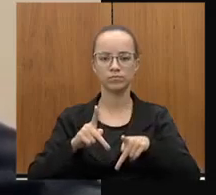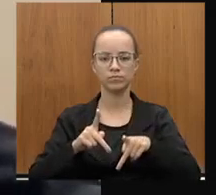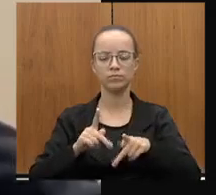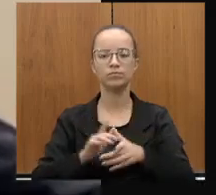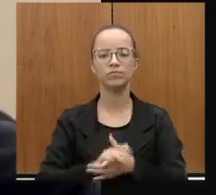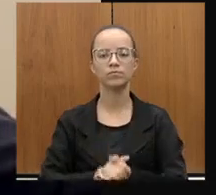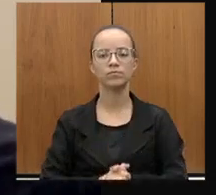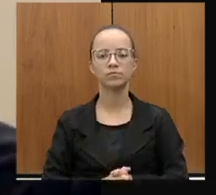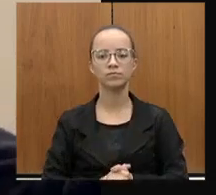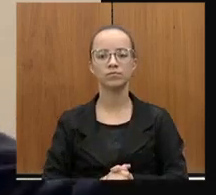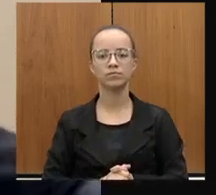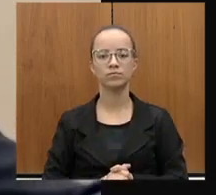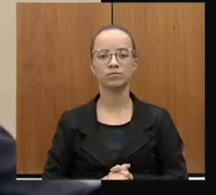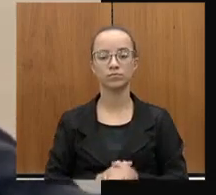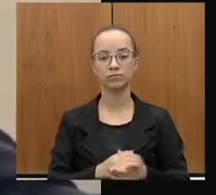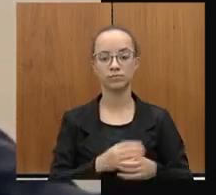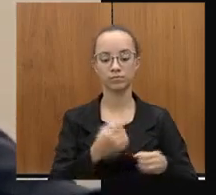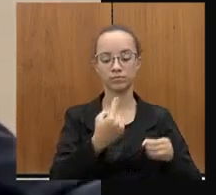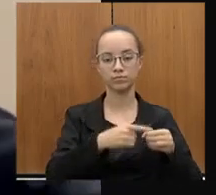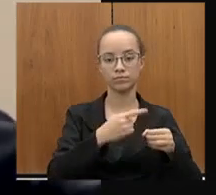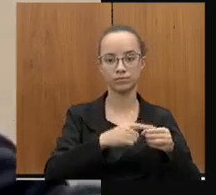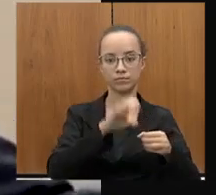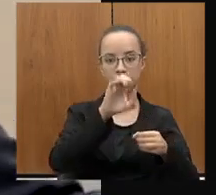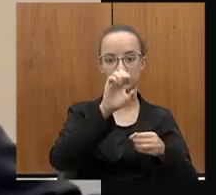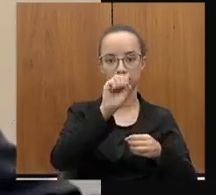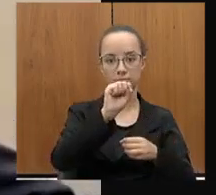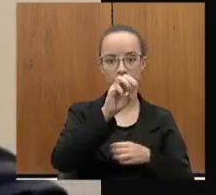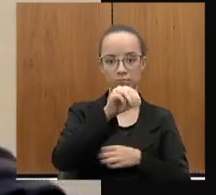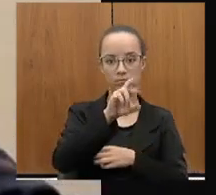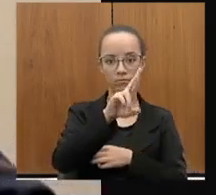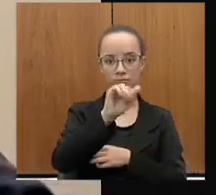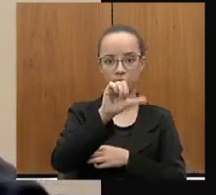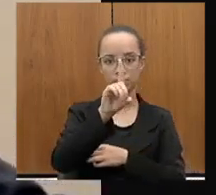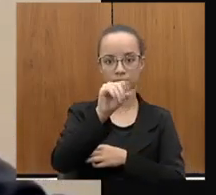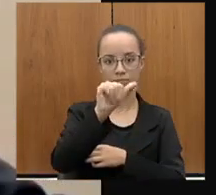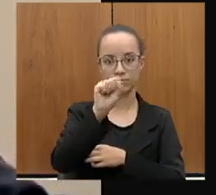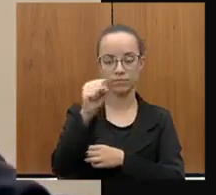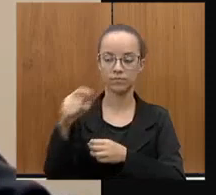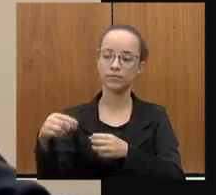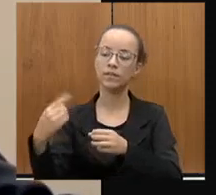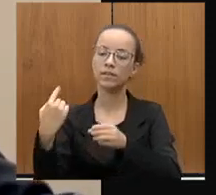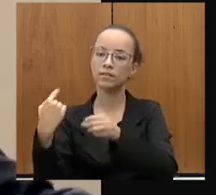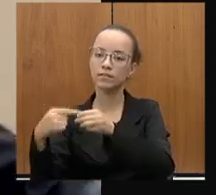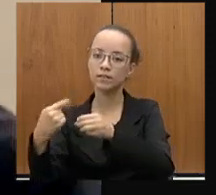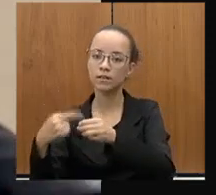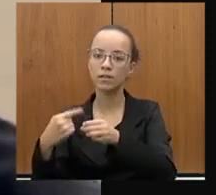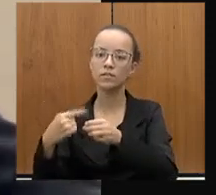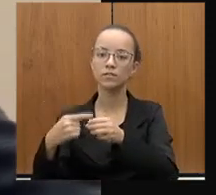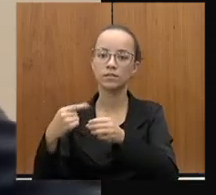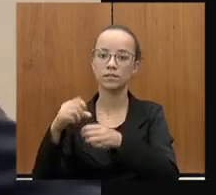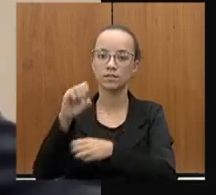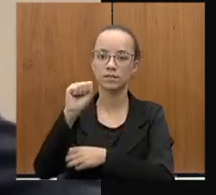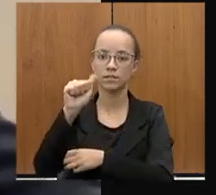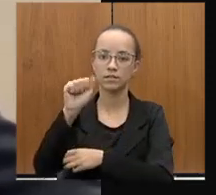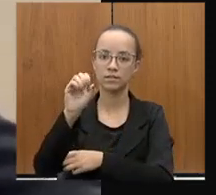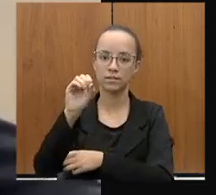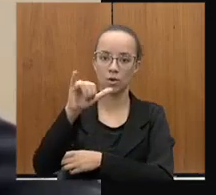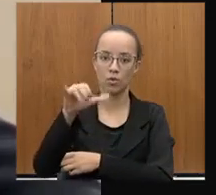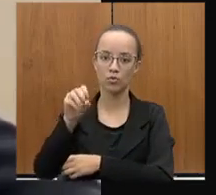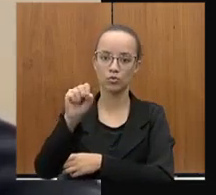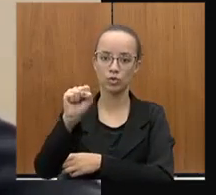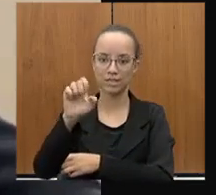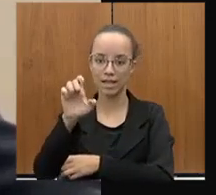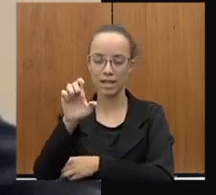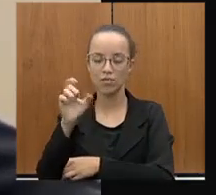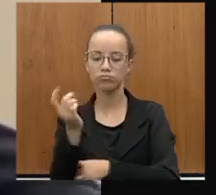residente entre Esmeraldas e São José da Varginha. E já ficando claro aqui que estou me referindo a MG